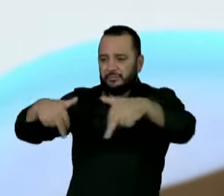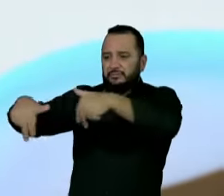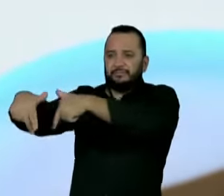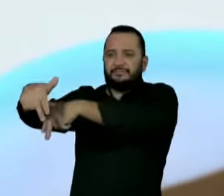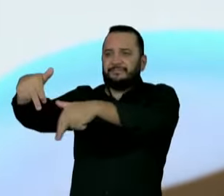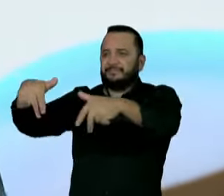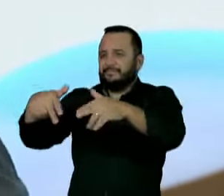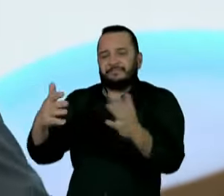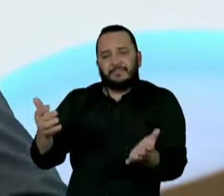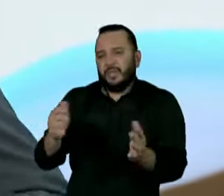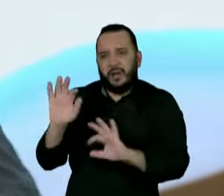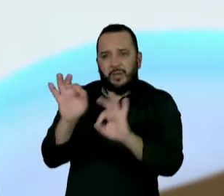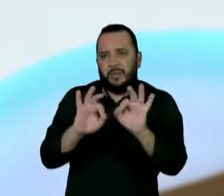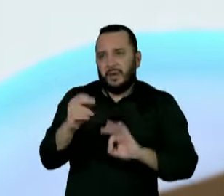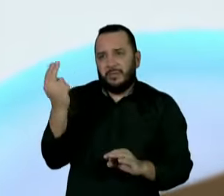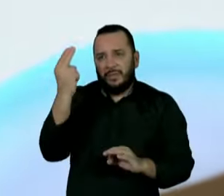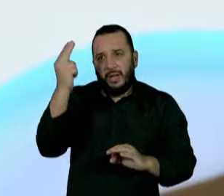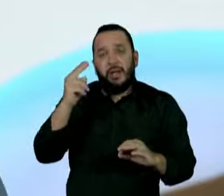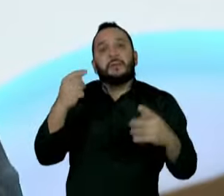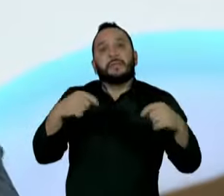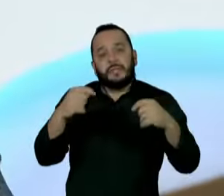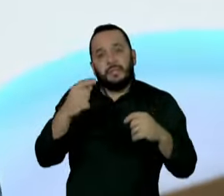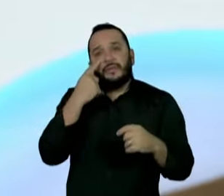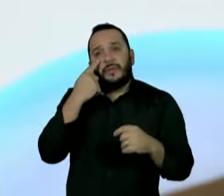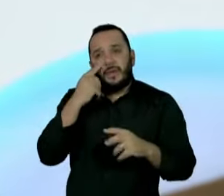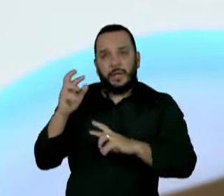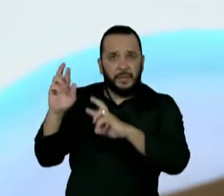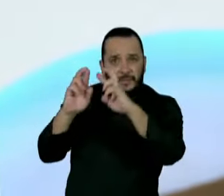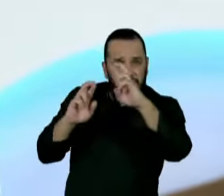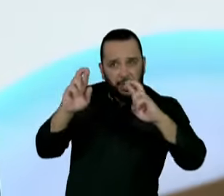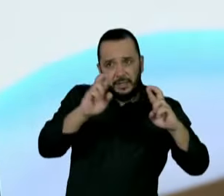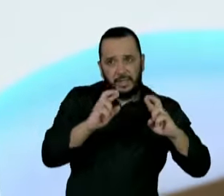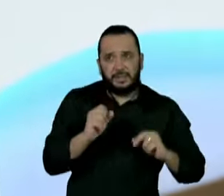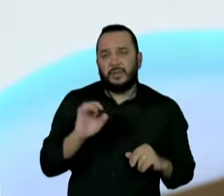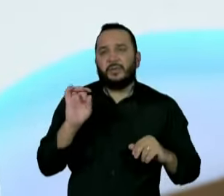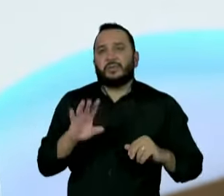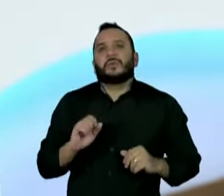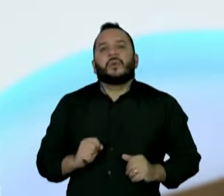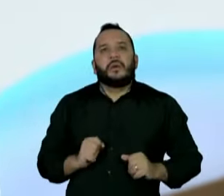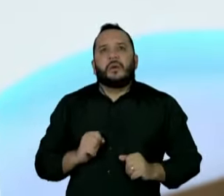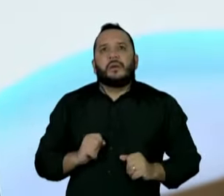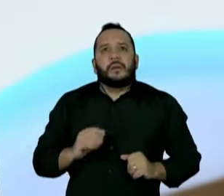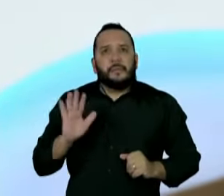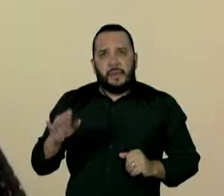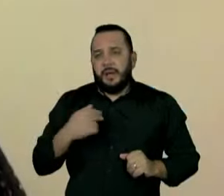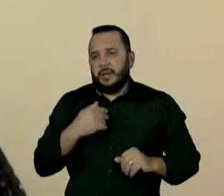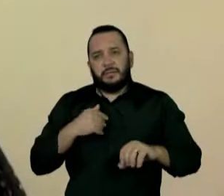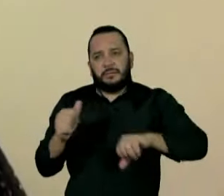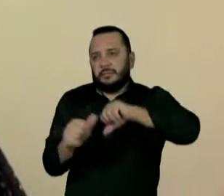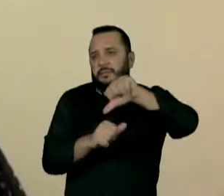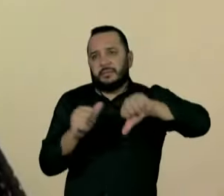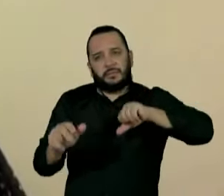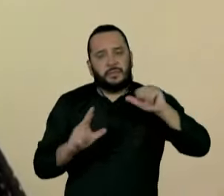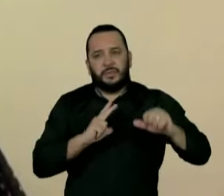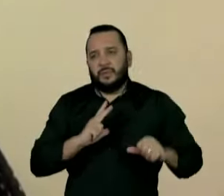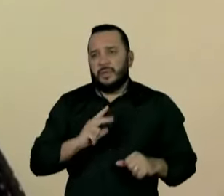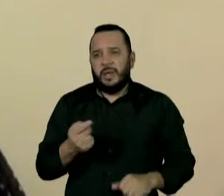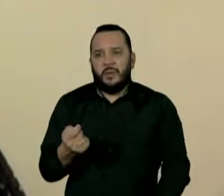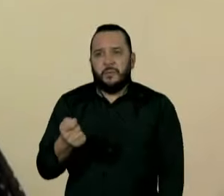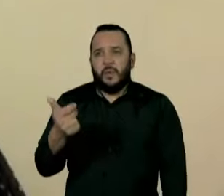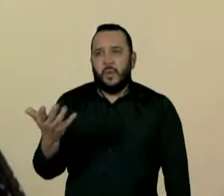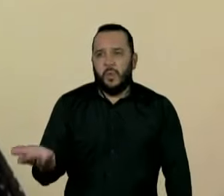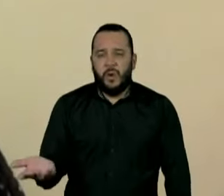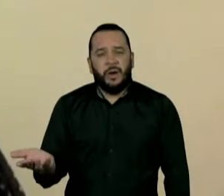revisto é o formato da fiscalização dessas concessões. Agora, as concessões que foram feitas são tão poucas e tão